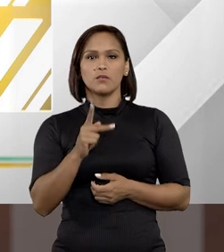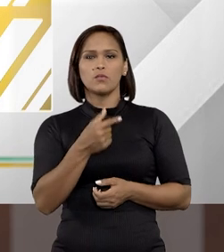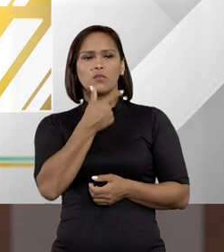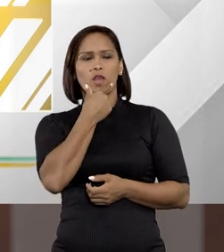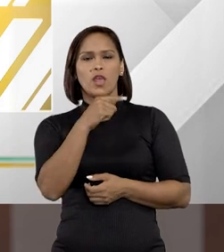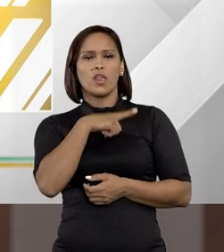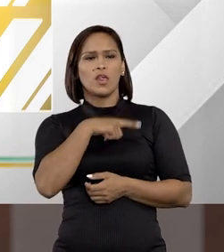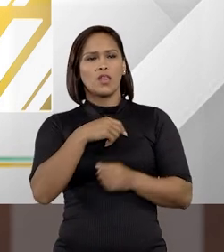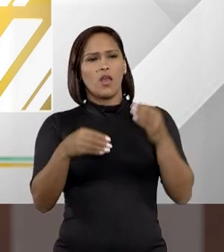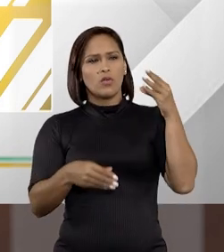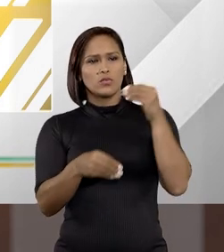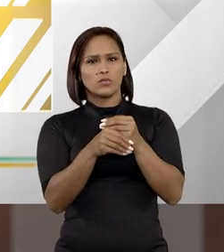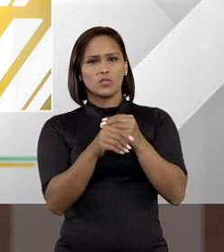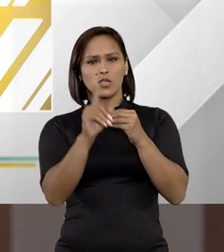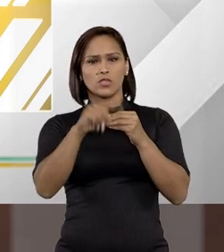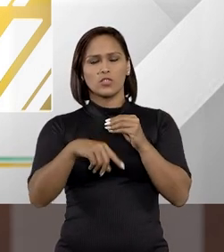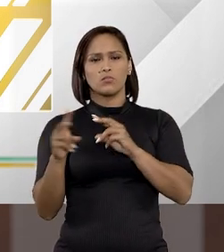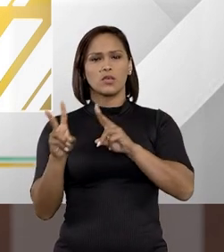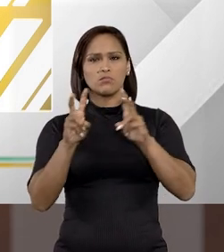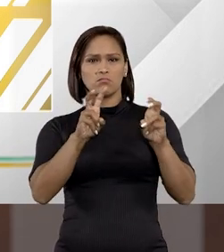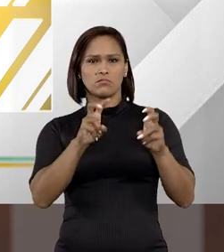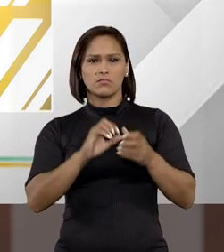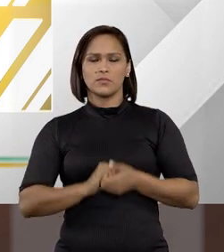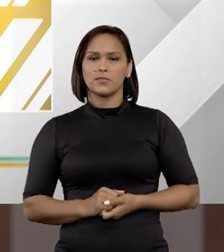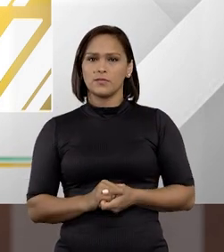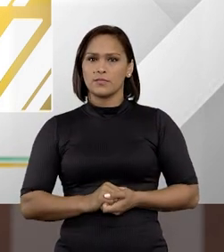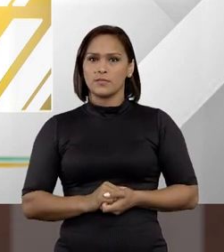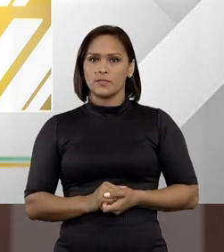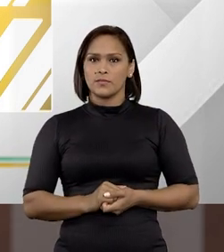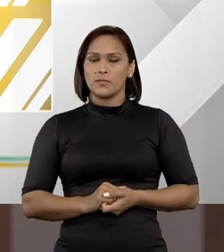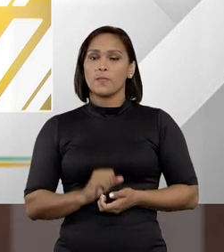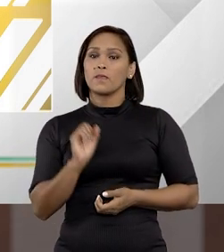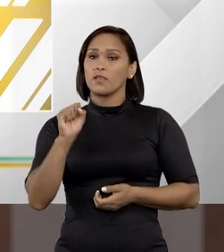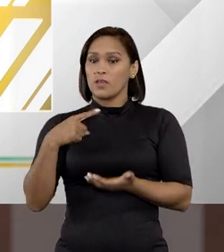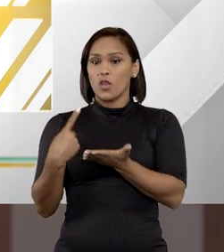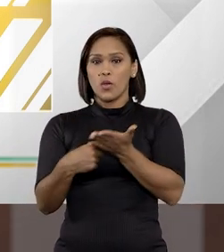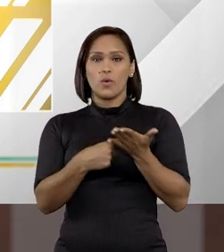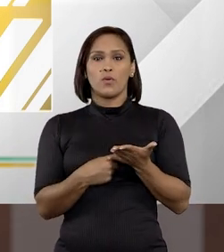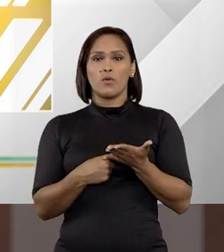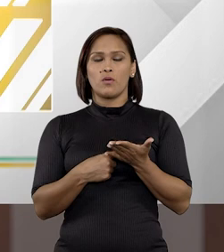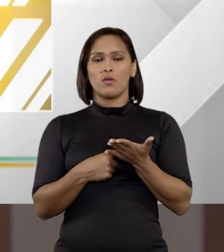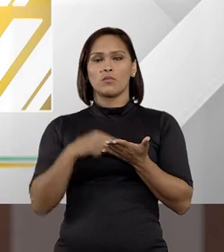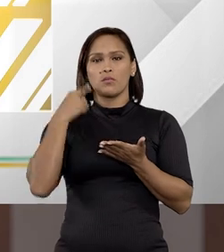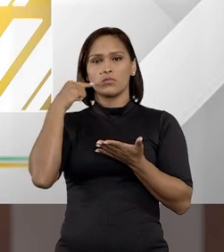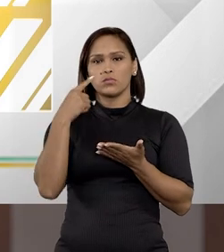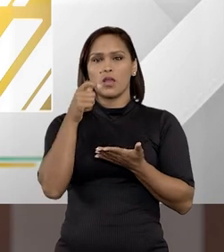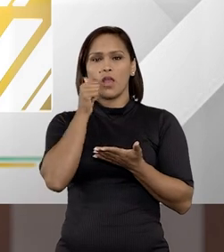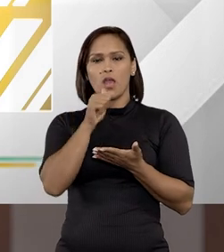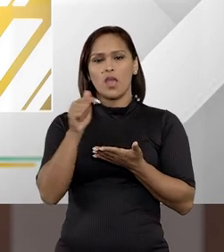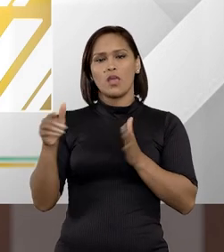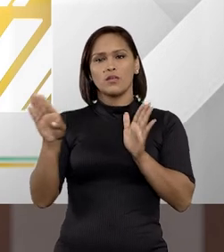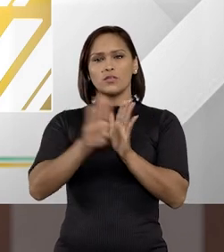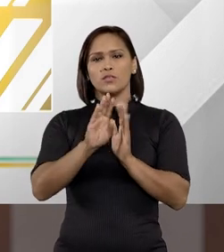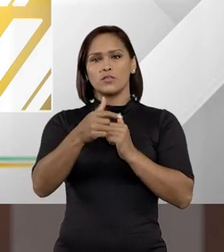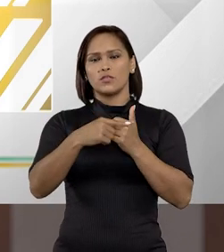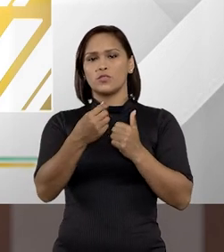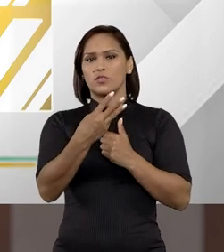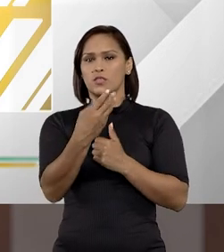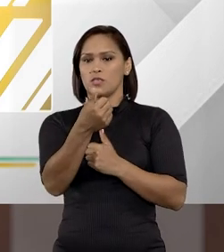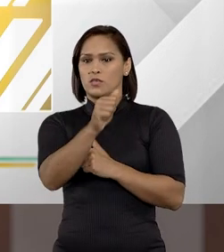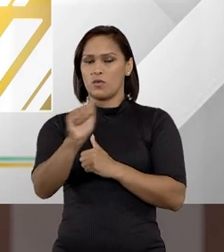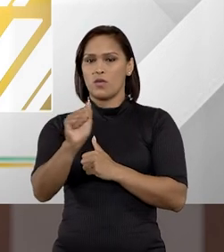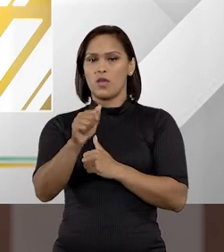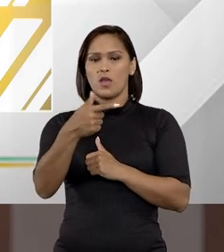Professor Eduardo, tem alguma coisa a acrescentar sobre essa questão? É, então, eu concordo, né, nós temos, então, com a chegada do artigo